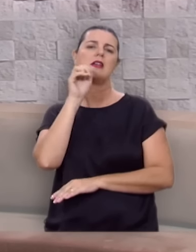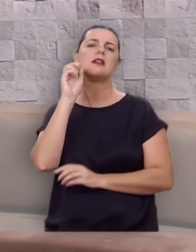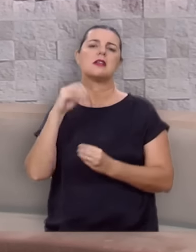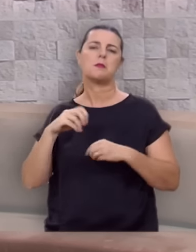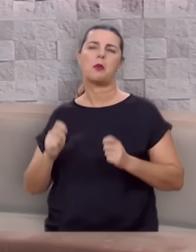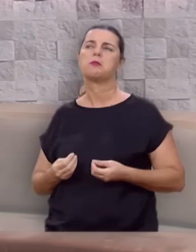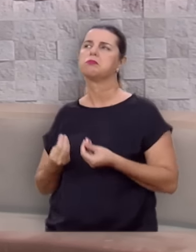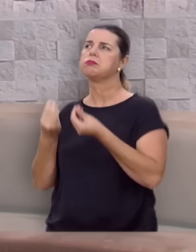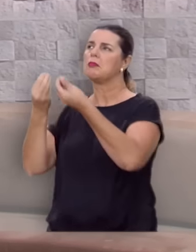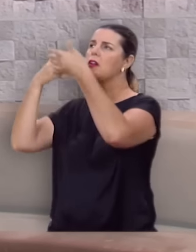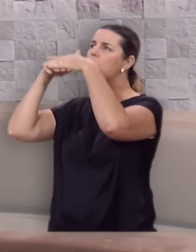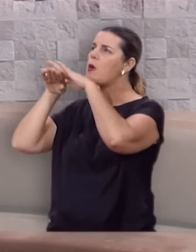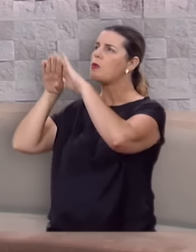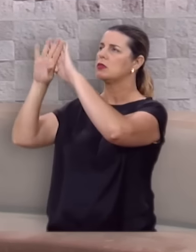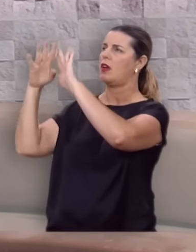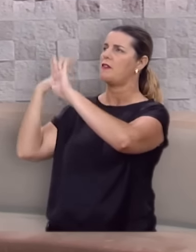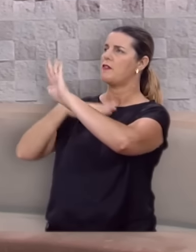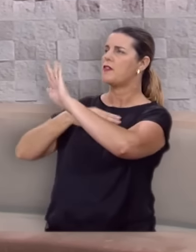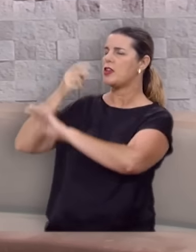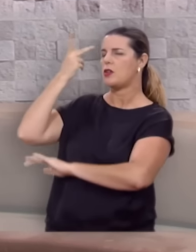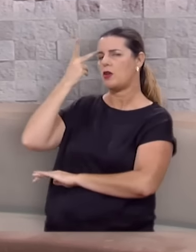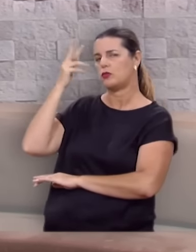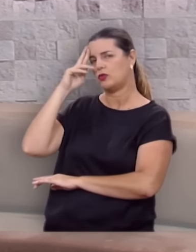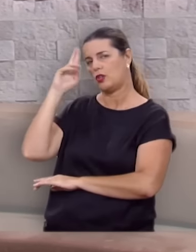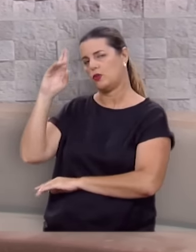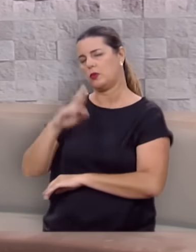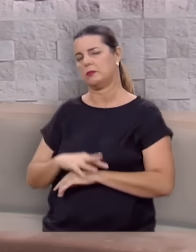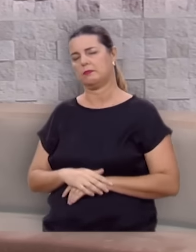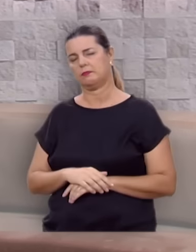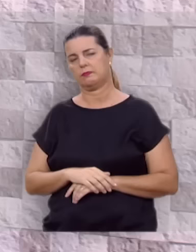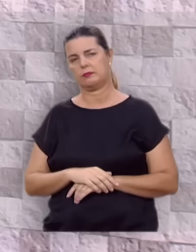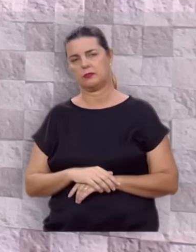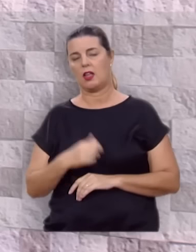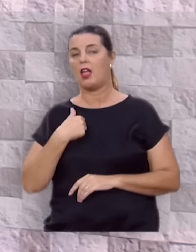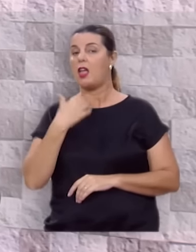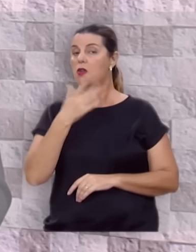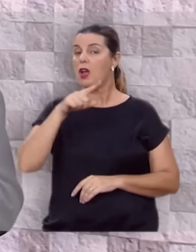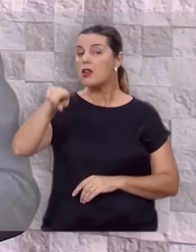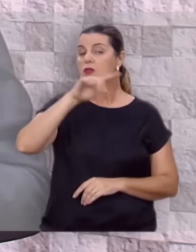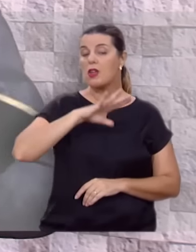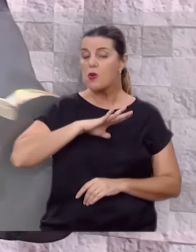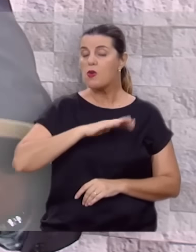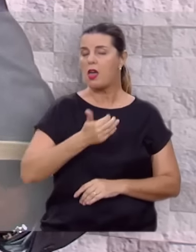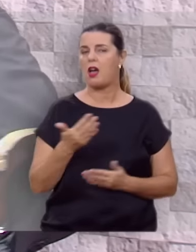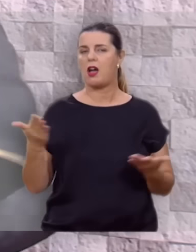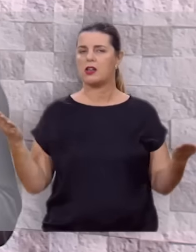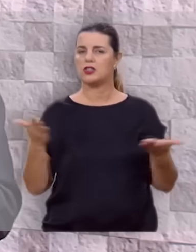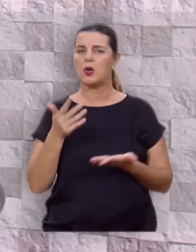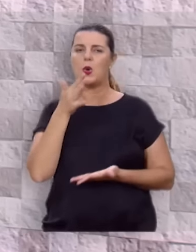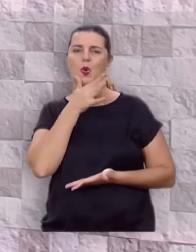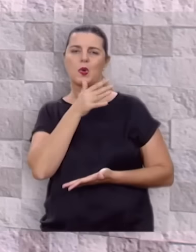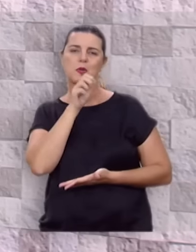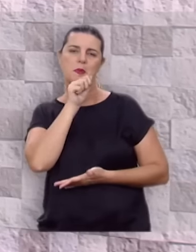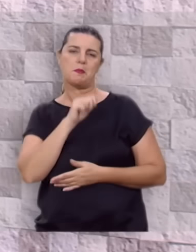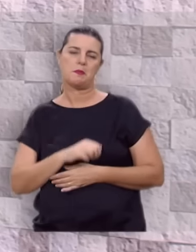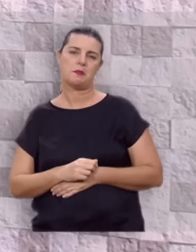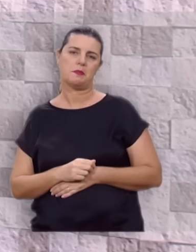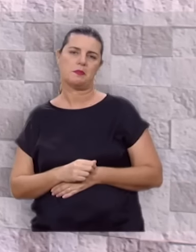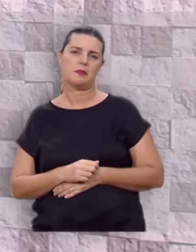disposta a consagrar o seu filho ao Senhor. Eu quero encorajar você, mãe,